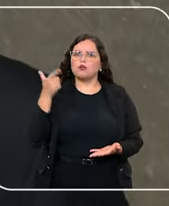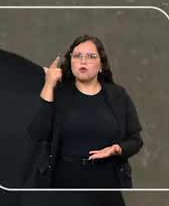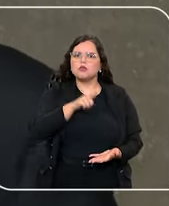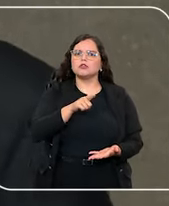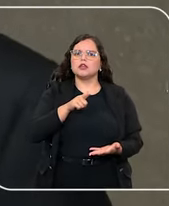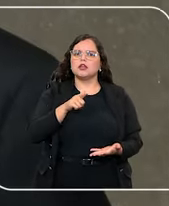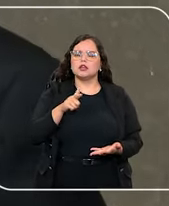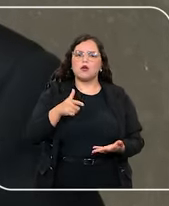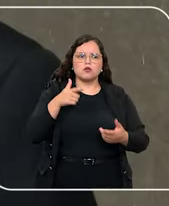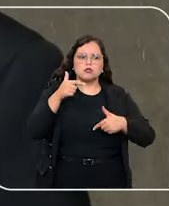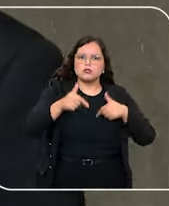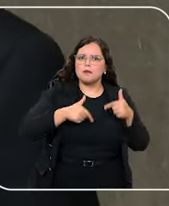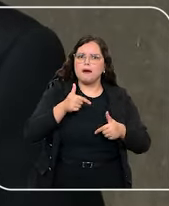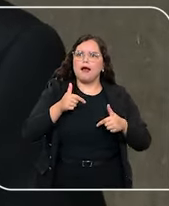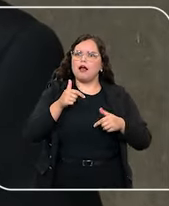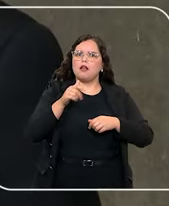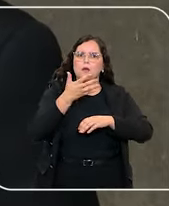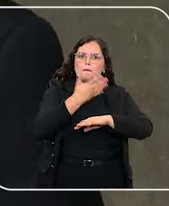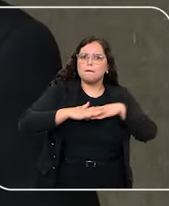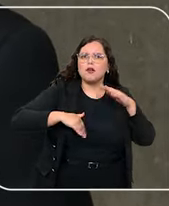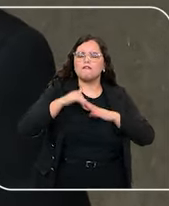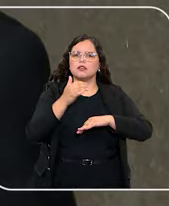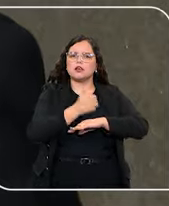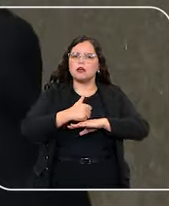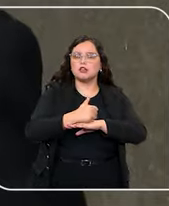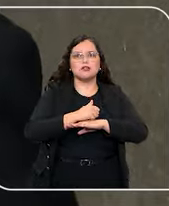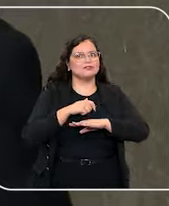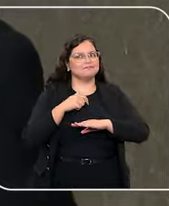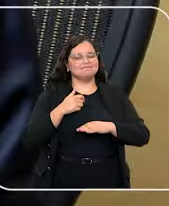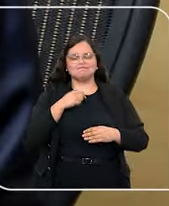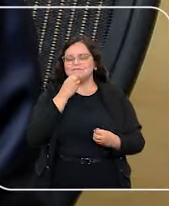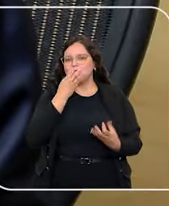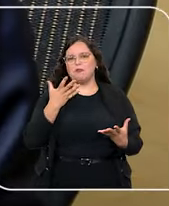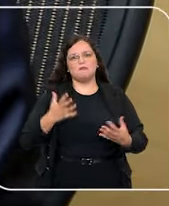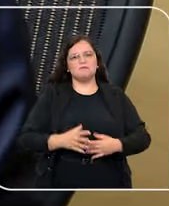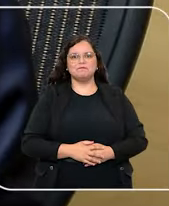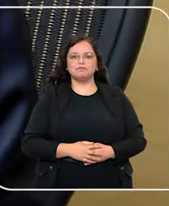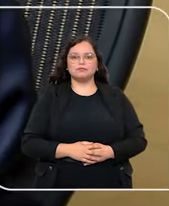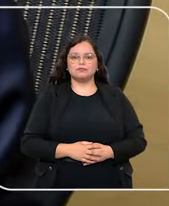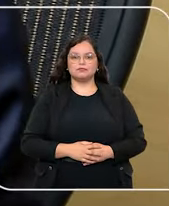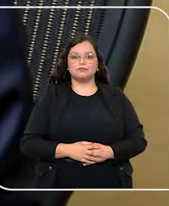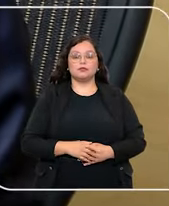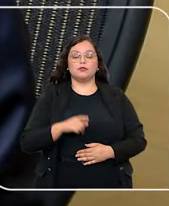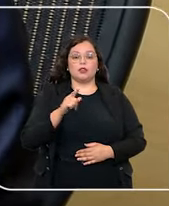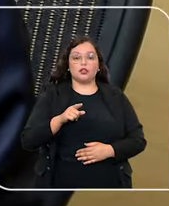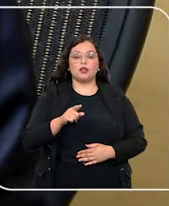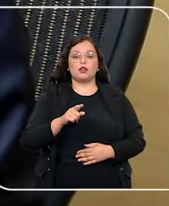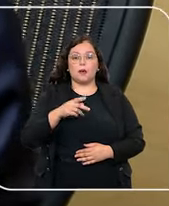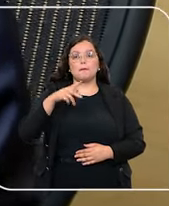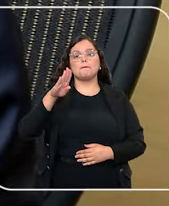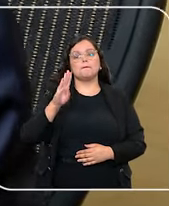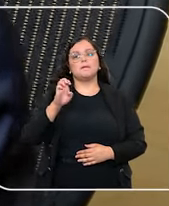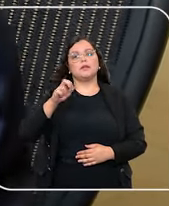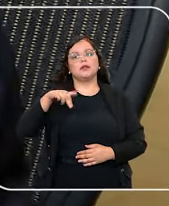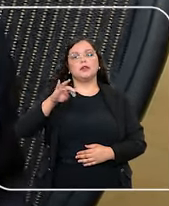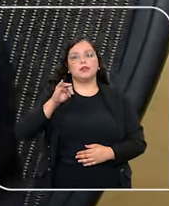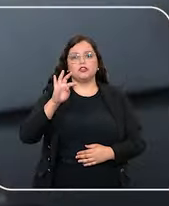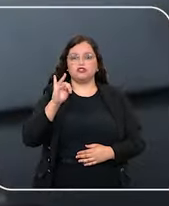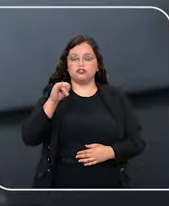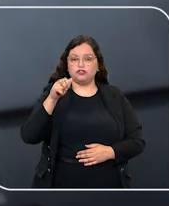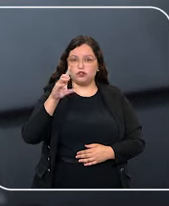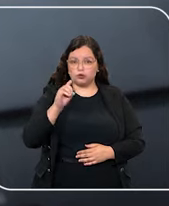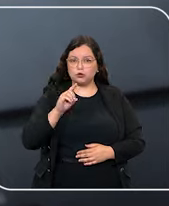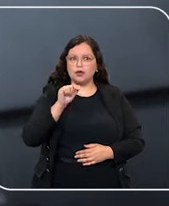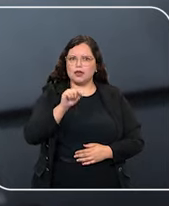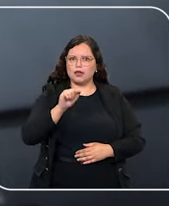profissional, de conhecimento, que não dá para calcular. O diretor-geral da Infam, ministro Benedito Gonçalves,